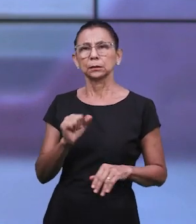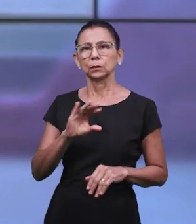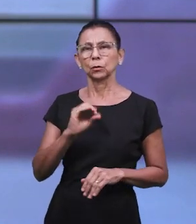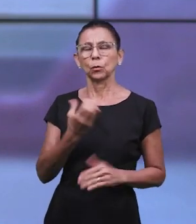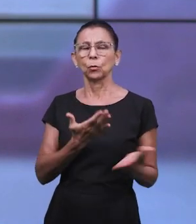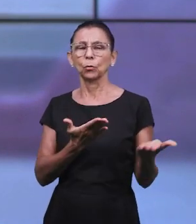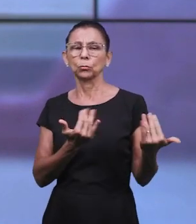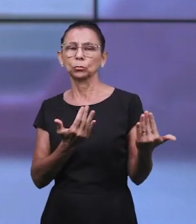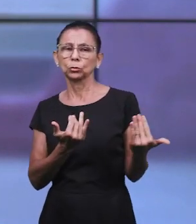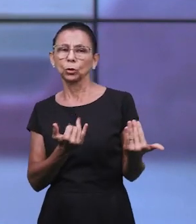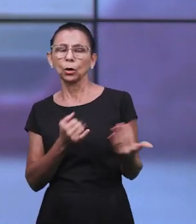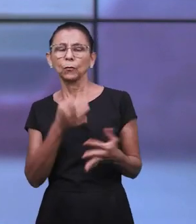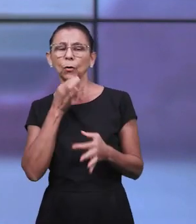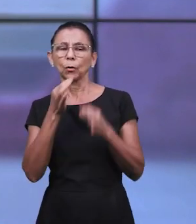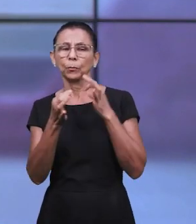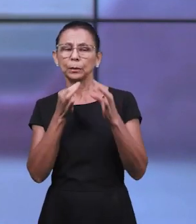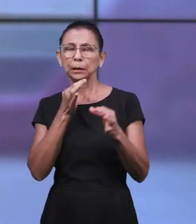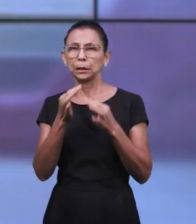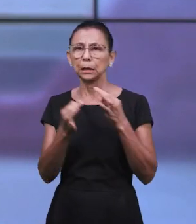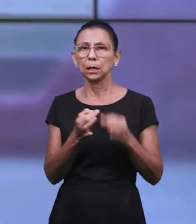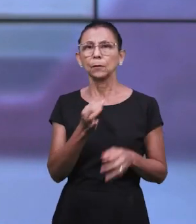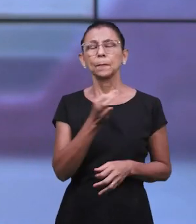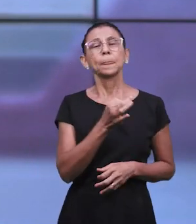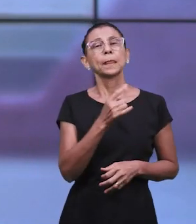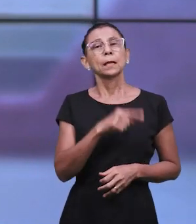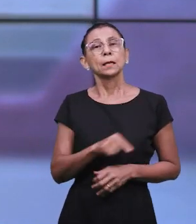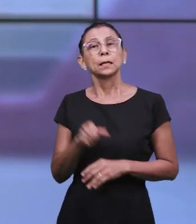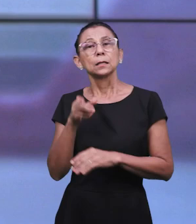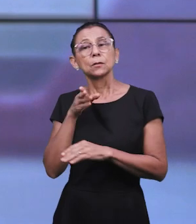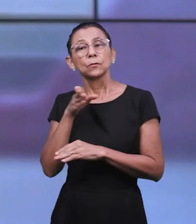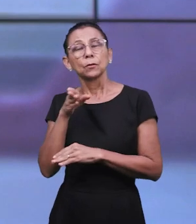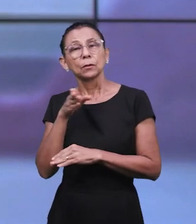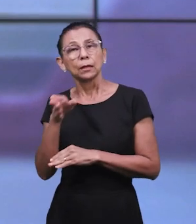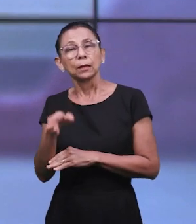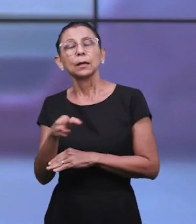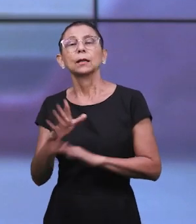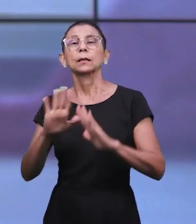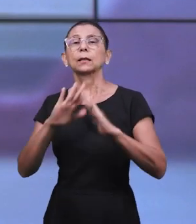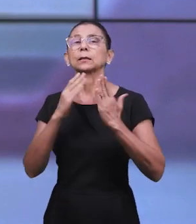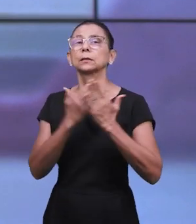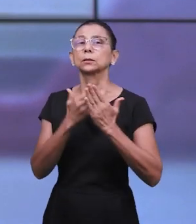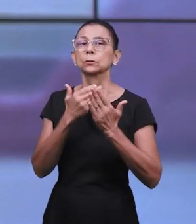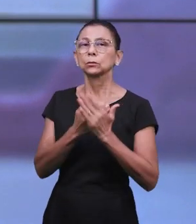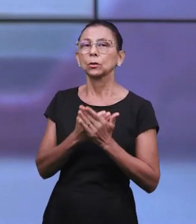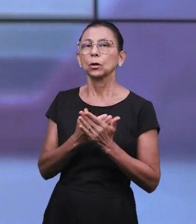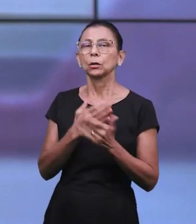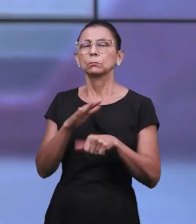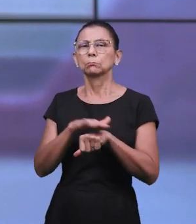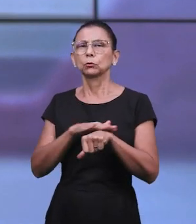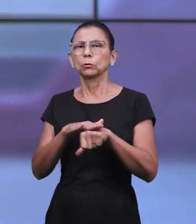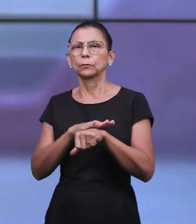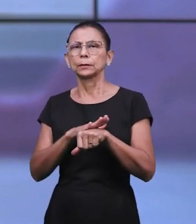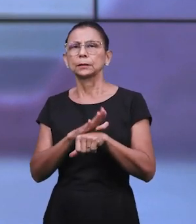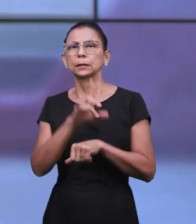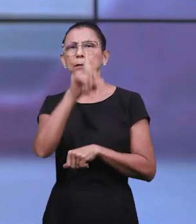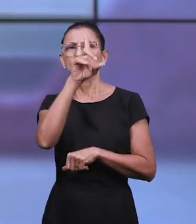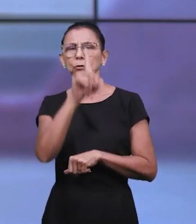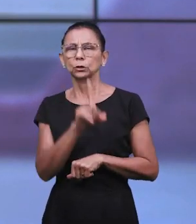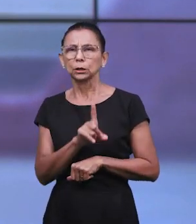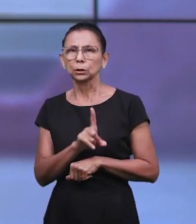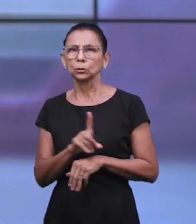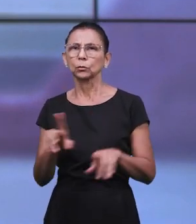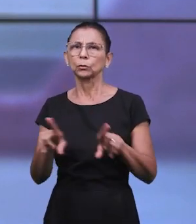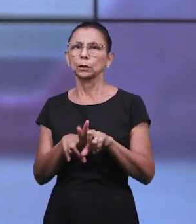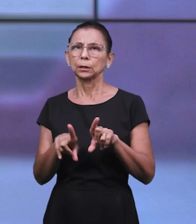conversam e trocam bilhetes com os professores sobre o desenvolvimento dos seus filhos na escola e passam mais tempo com os